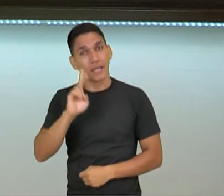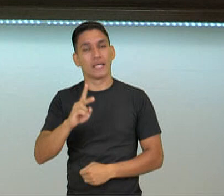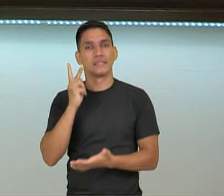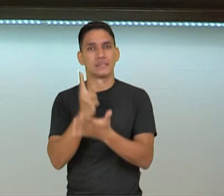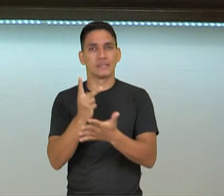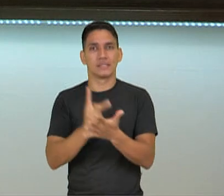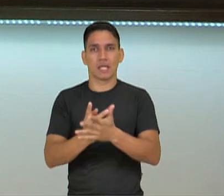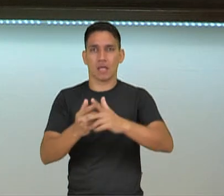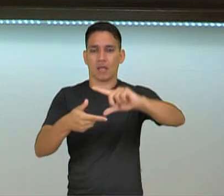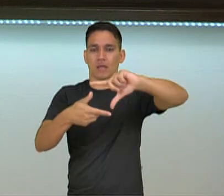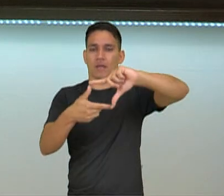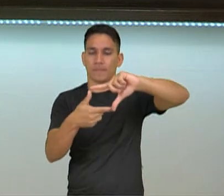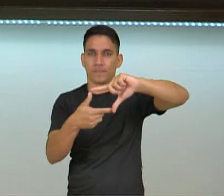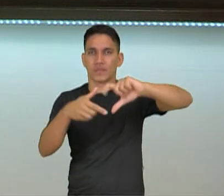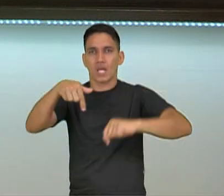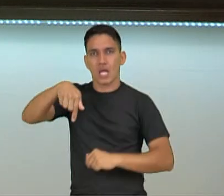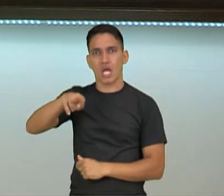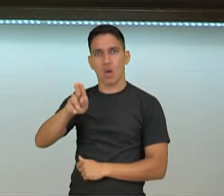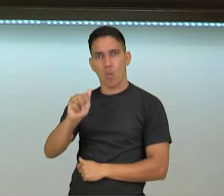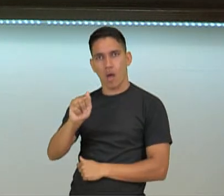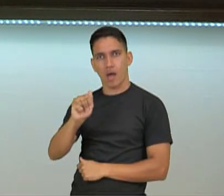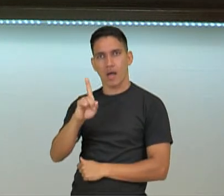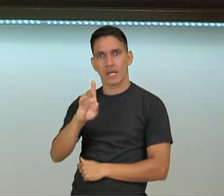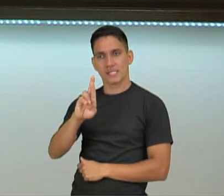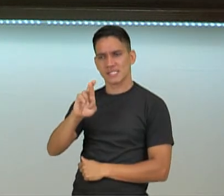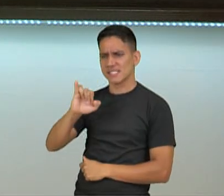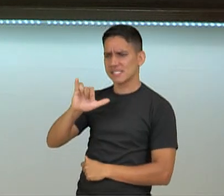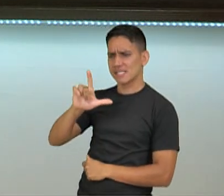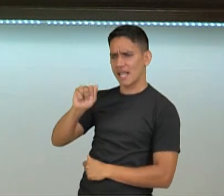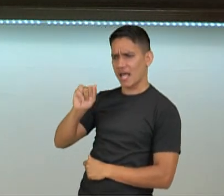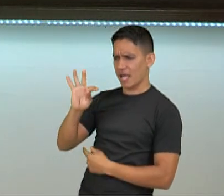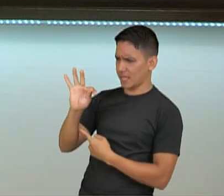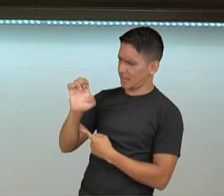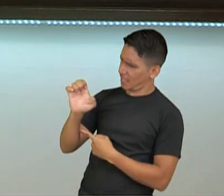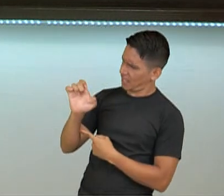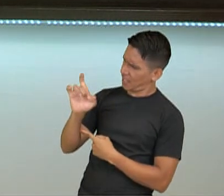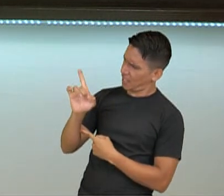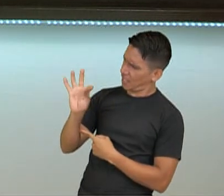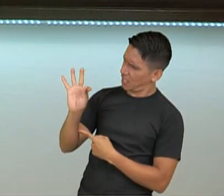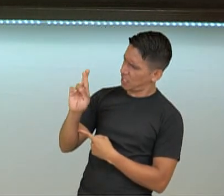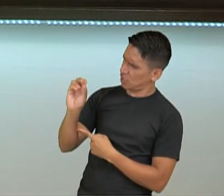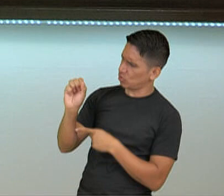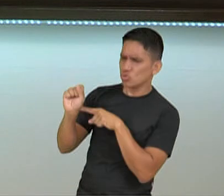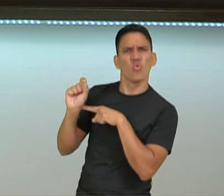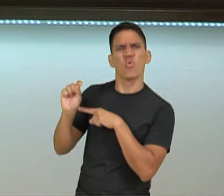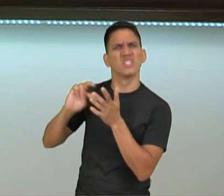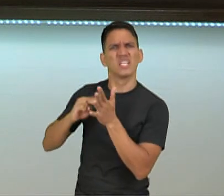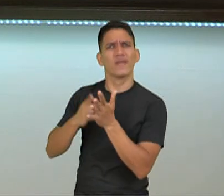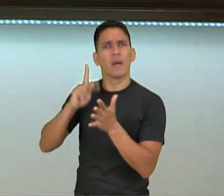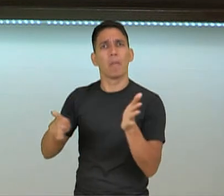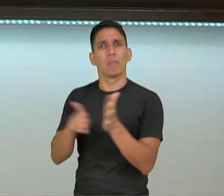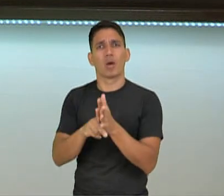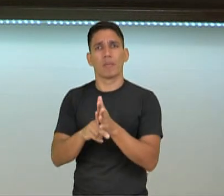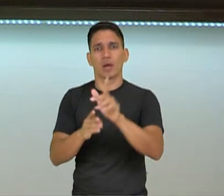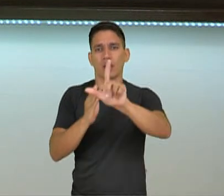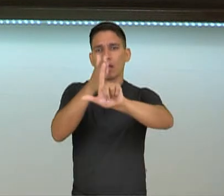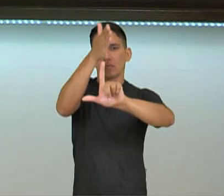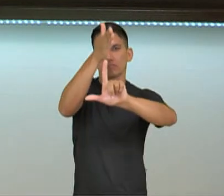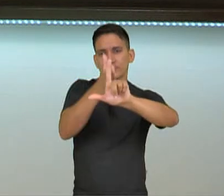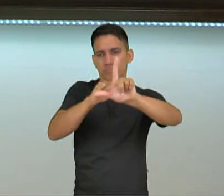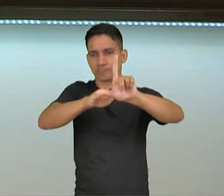o que são quadriláteros? São figuras geométricas com quatro lados. E cortar na diagonal,